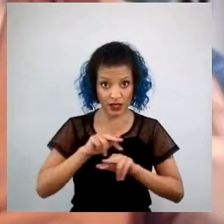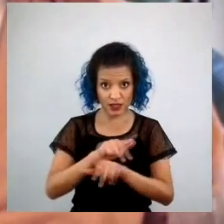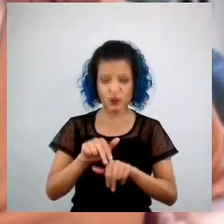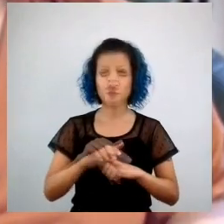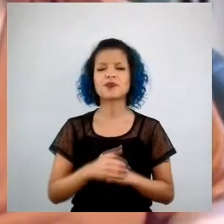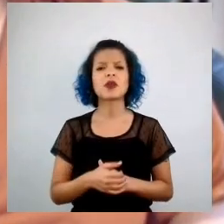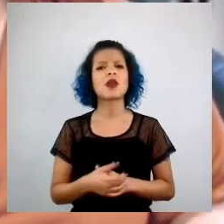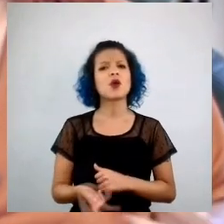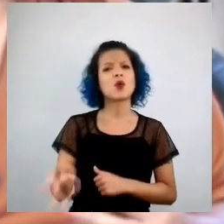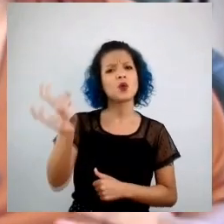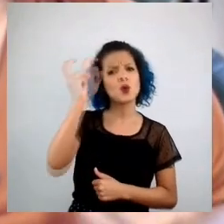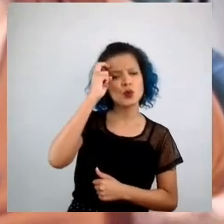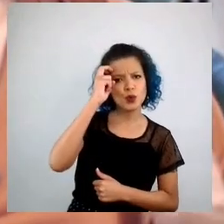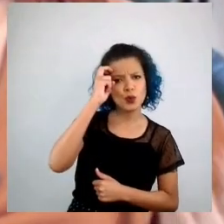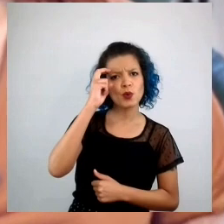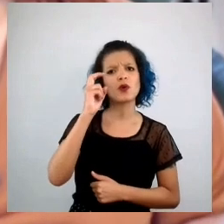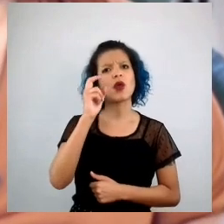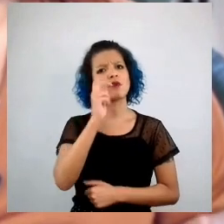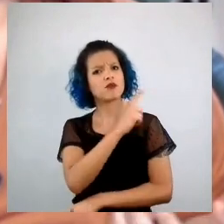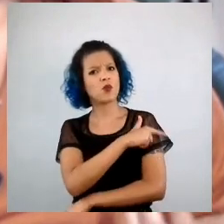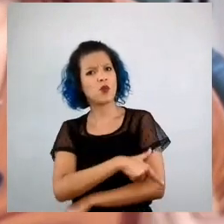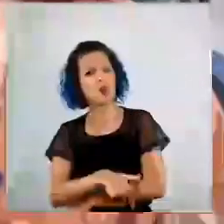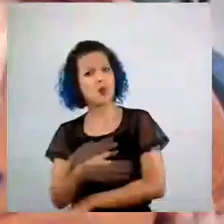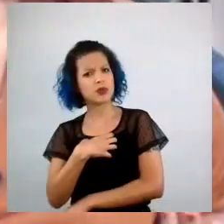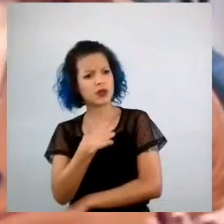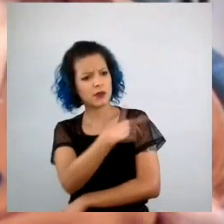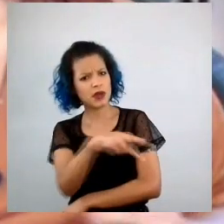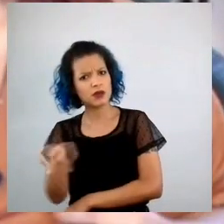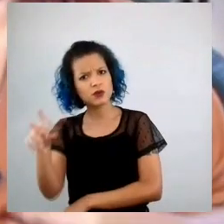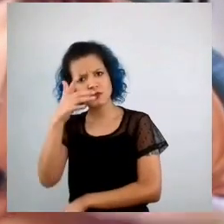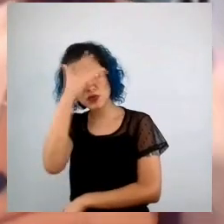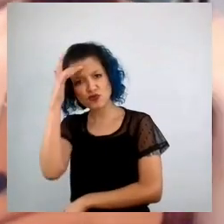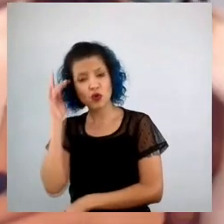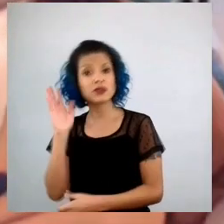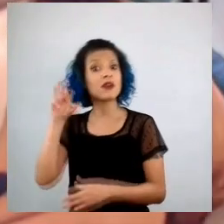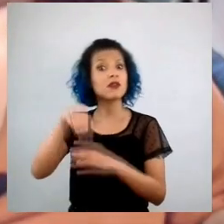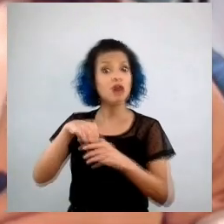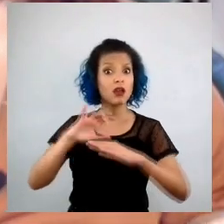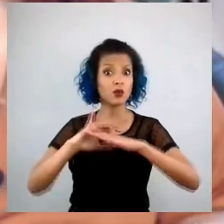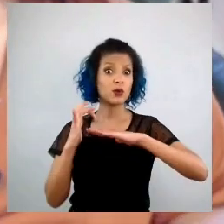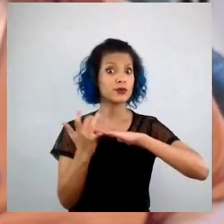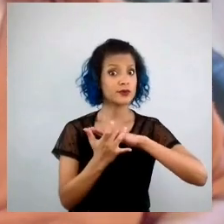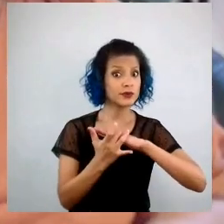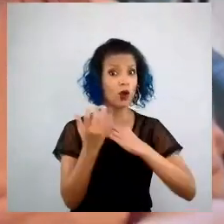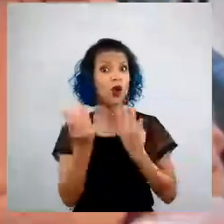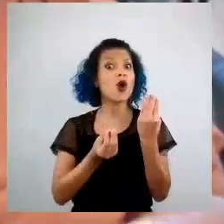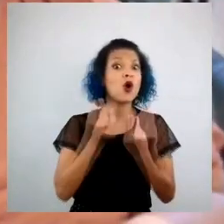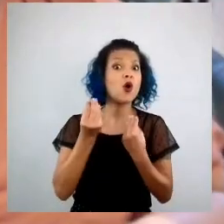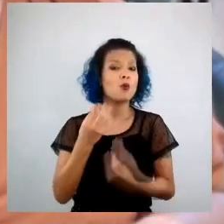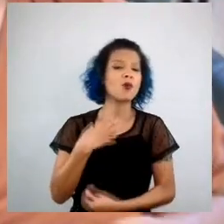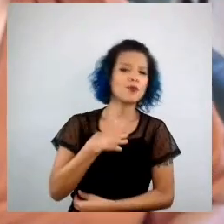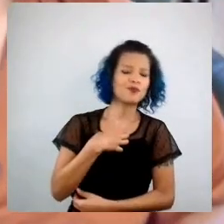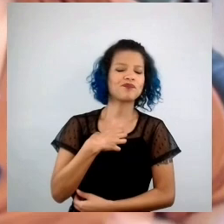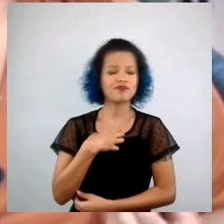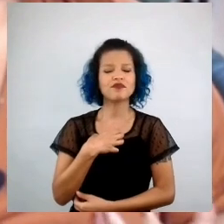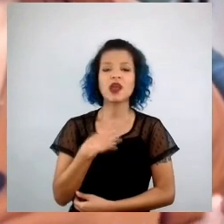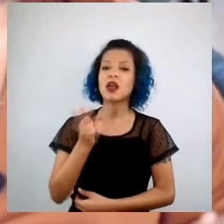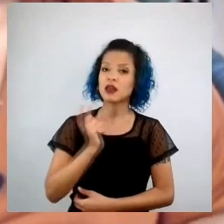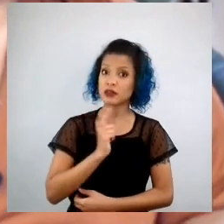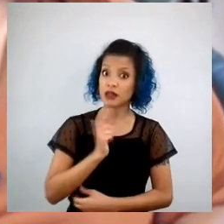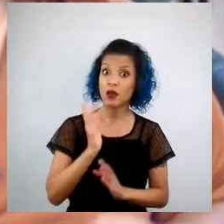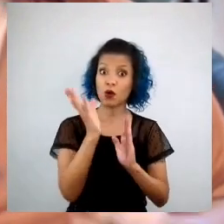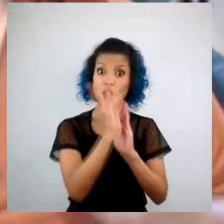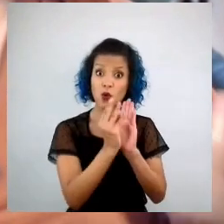comportamento das pessoas, ainda mais no território das redes sociais, onde, enfim, tem uma altíssima produção de conteúdo, é